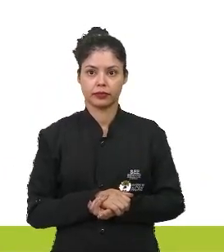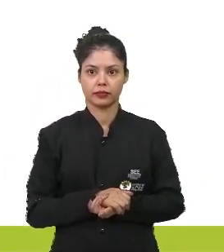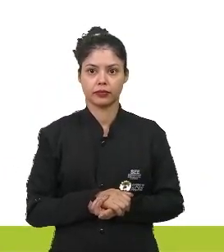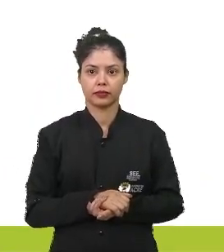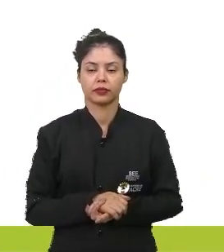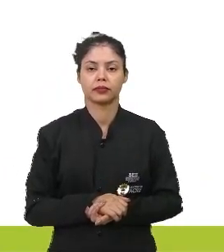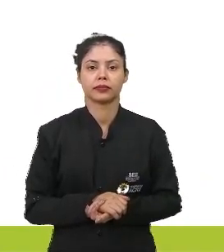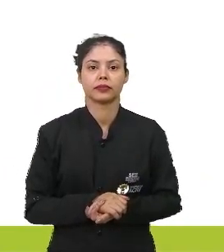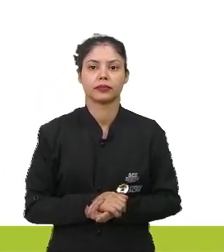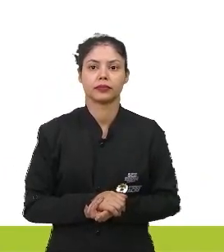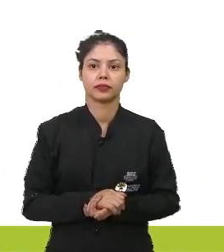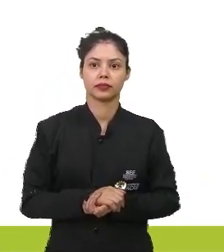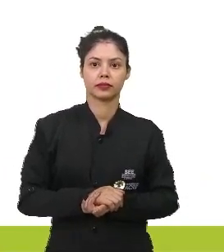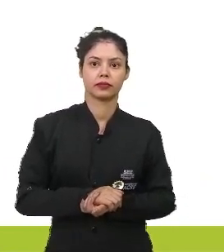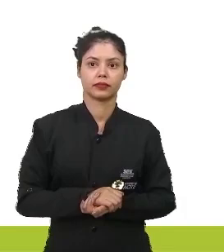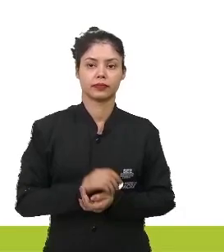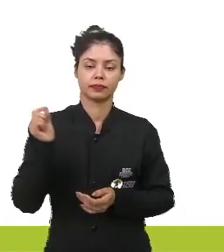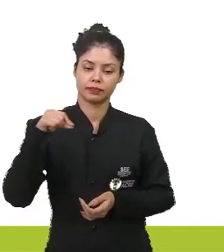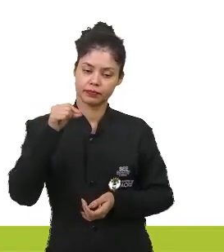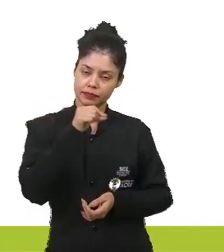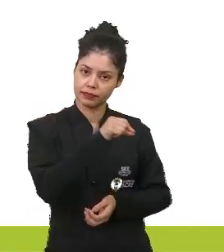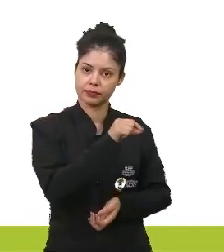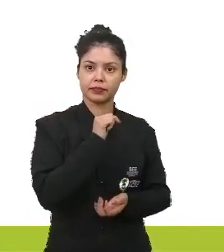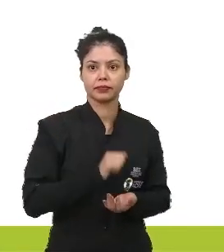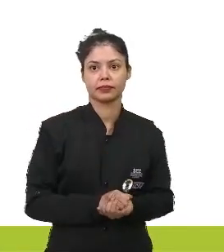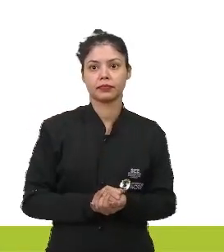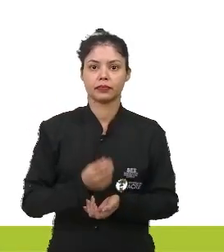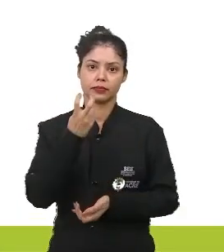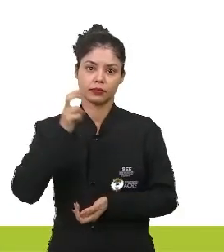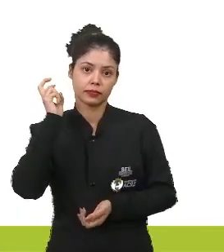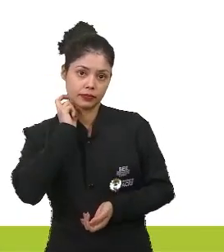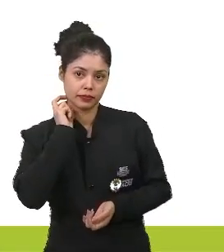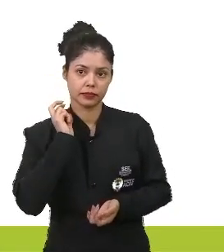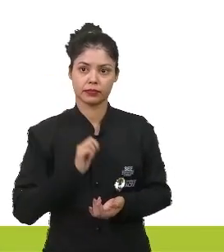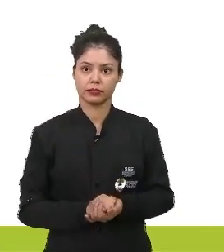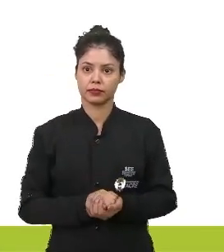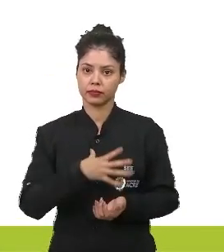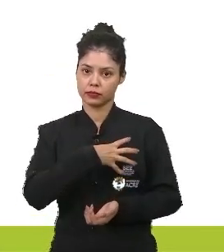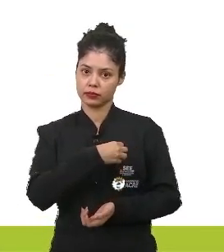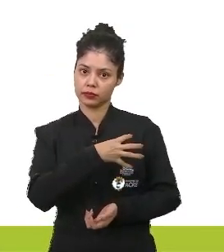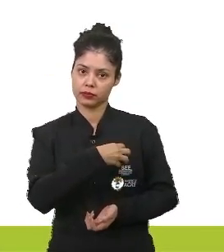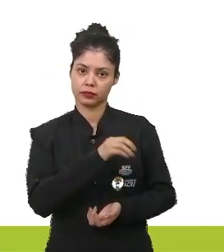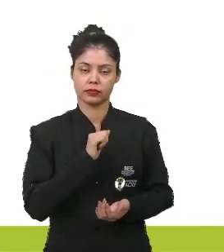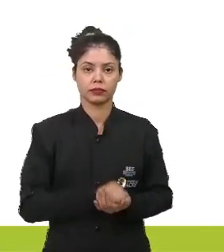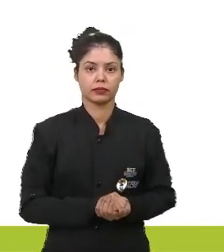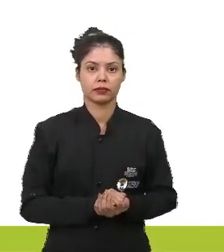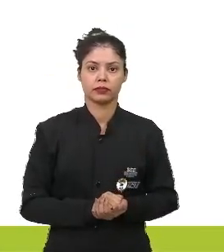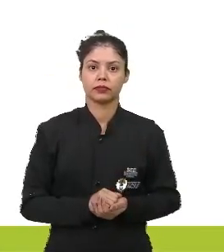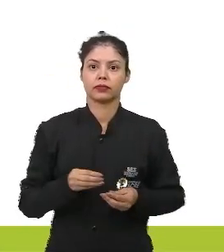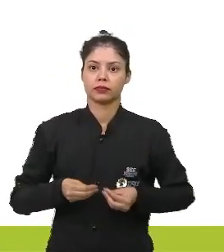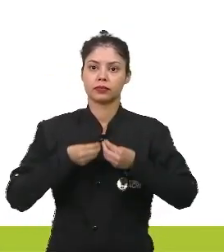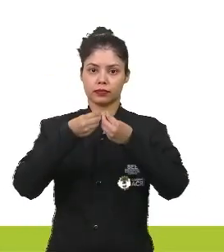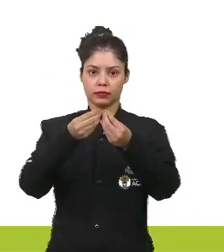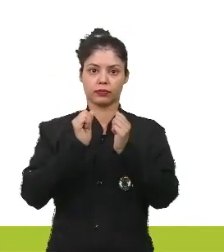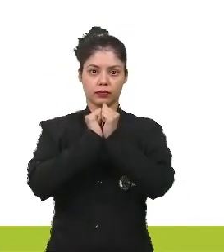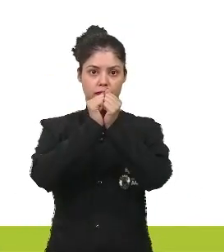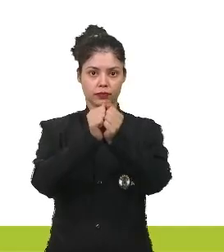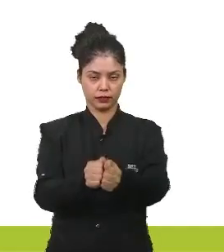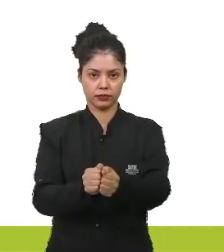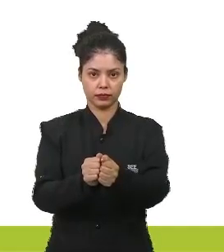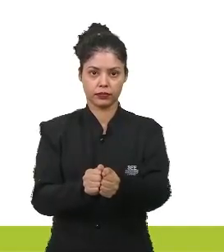Quando os insetos, os morcegos, os mamíferos, eles transportam o grão de pólen